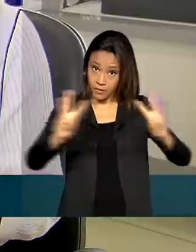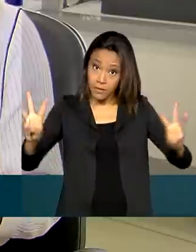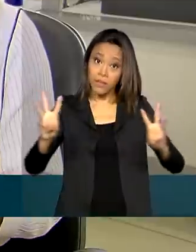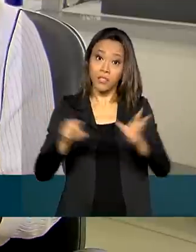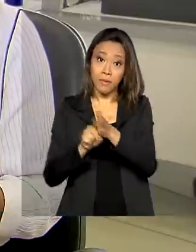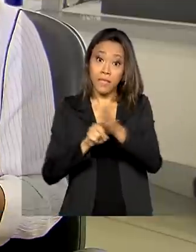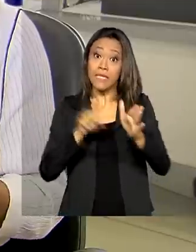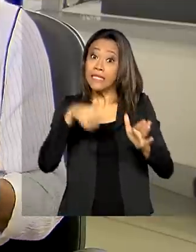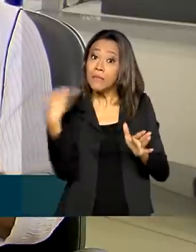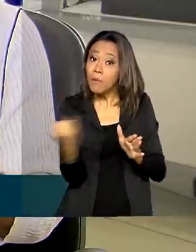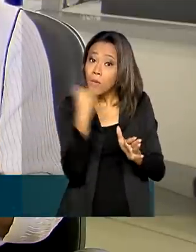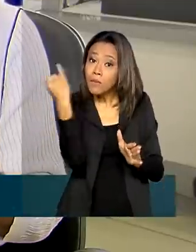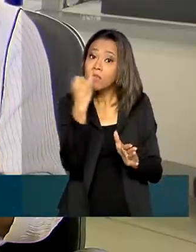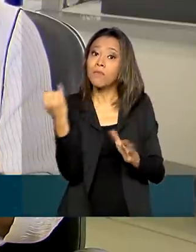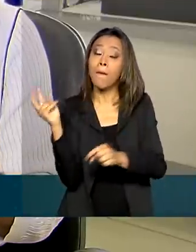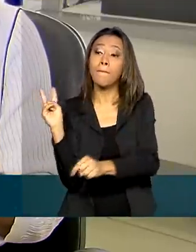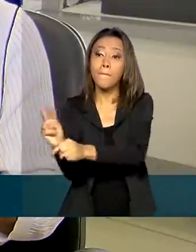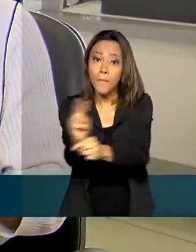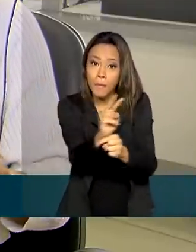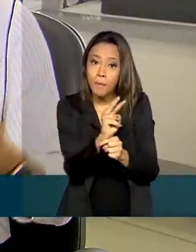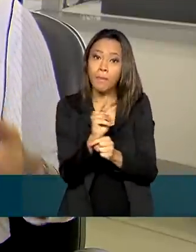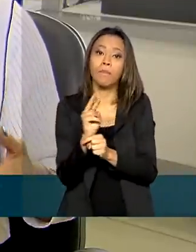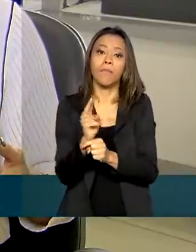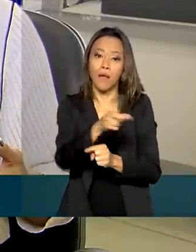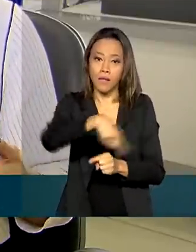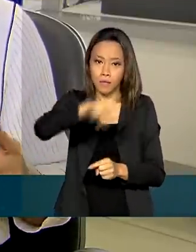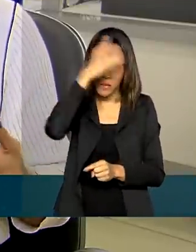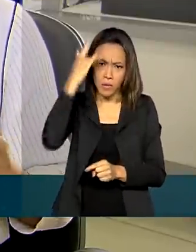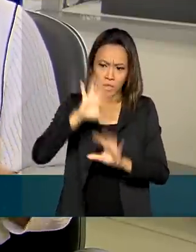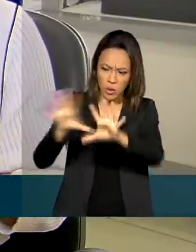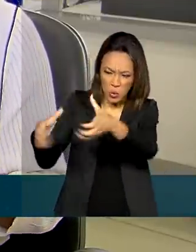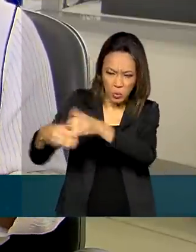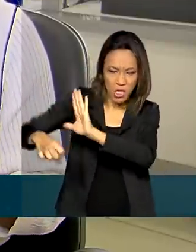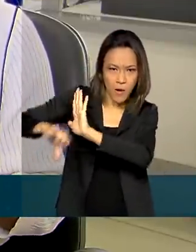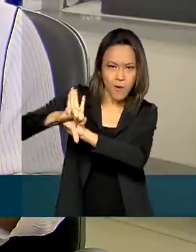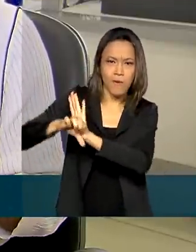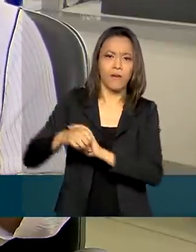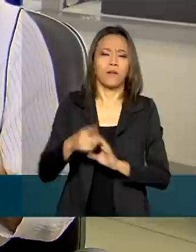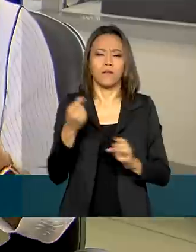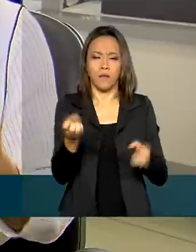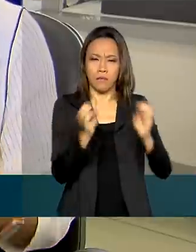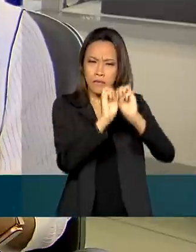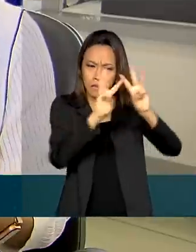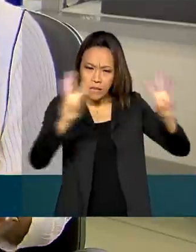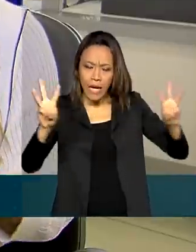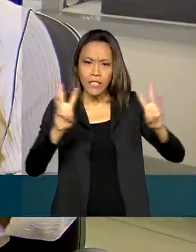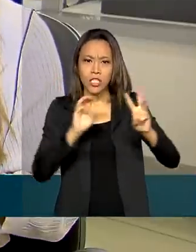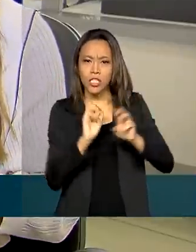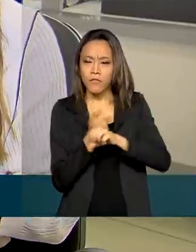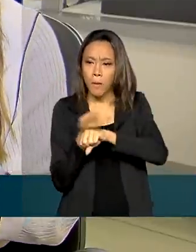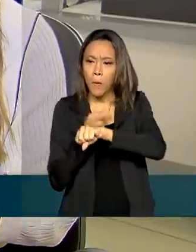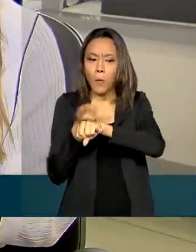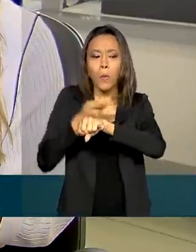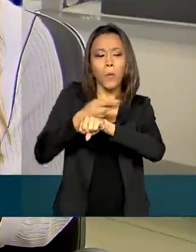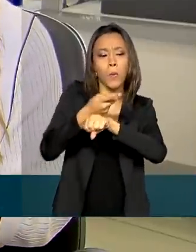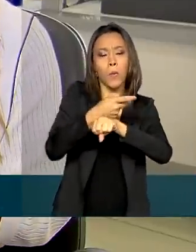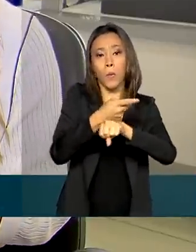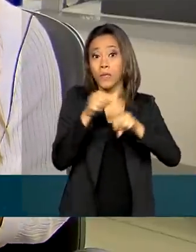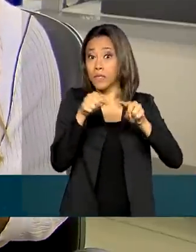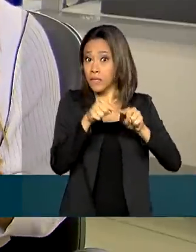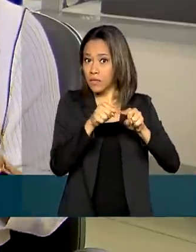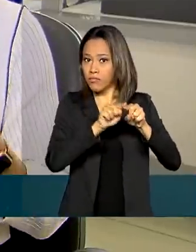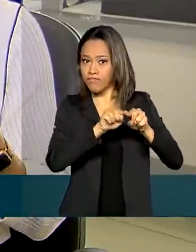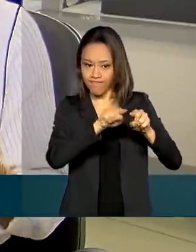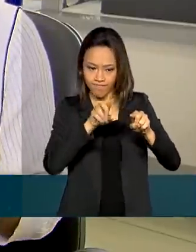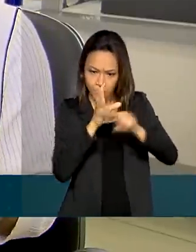para proteger os usuários desses criminosos. A partir delas, sites de busca ficam impedidos de redirecionar os